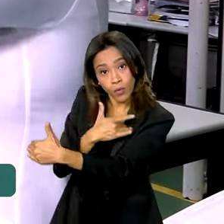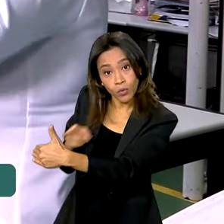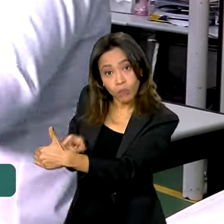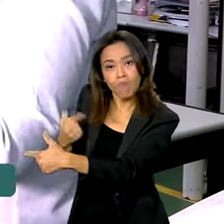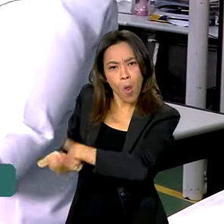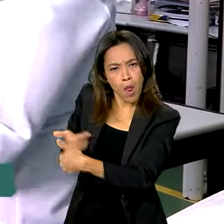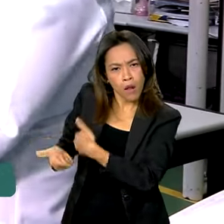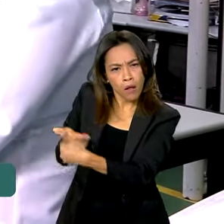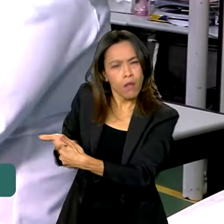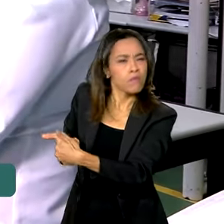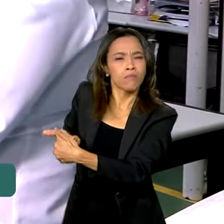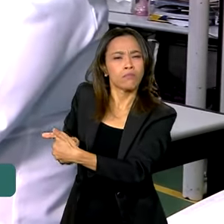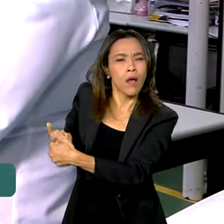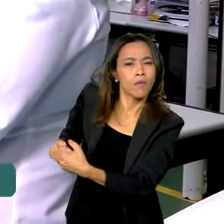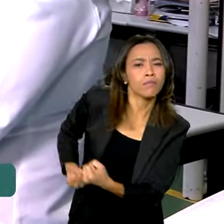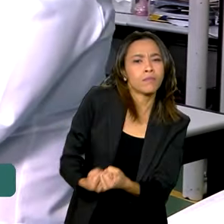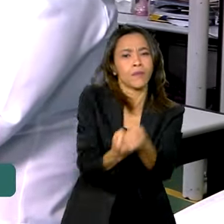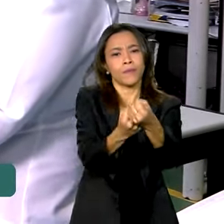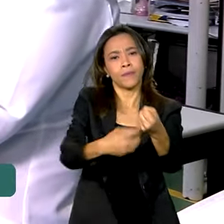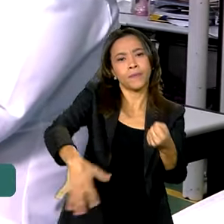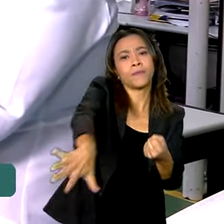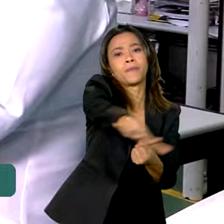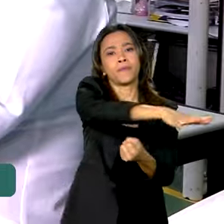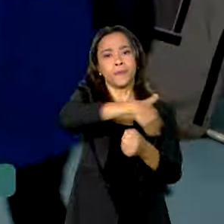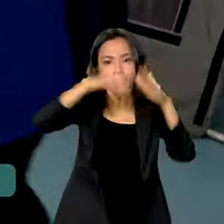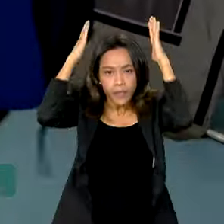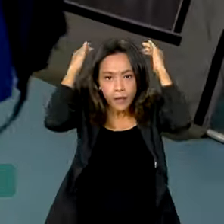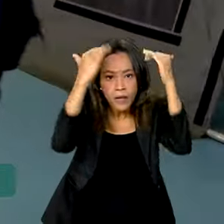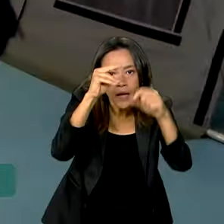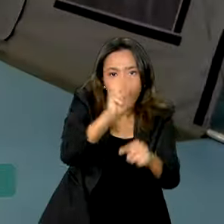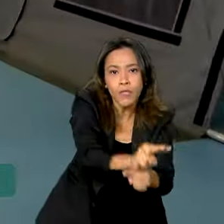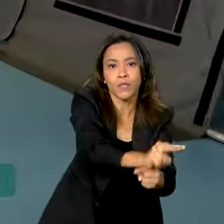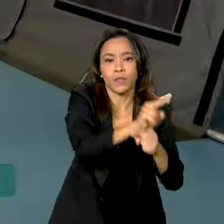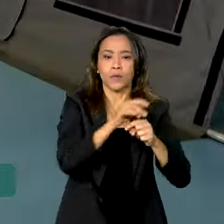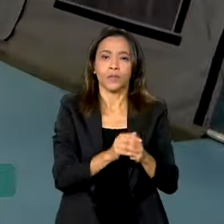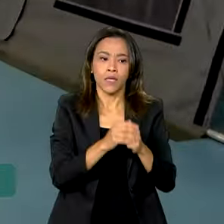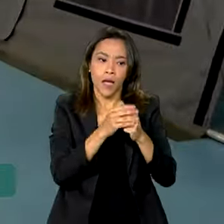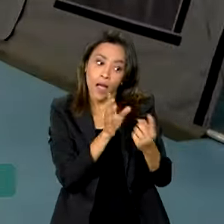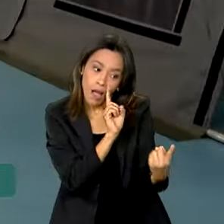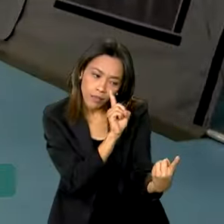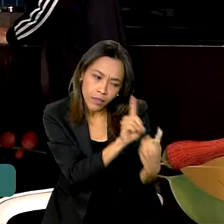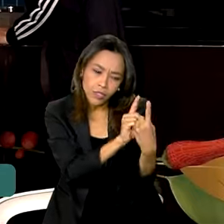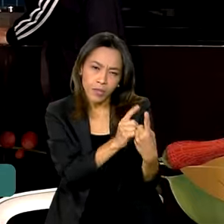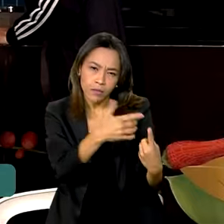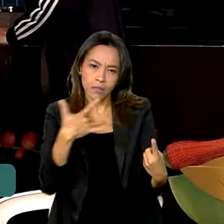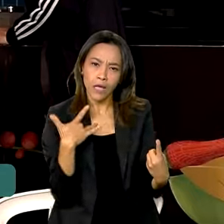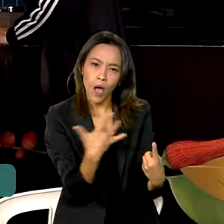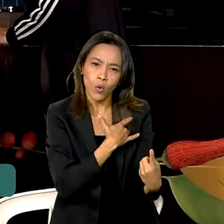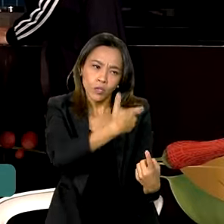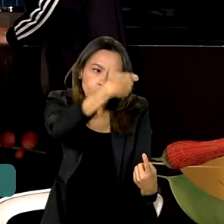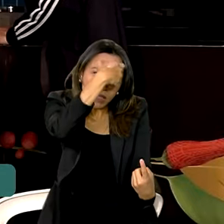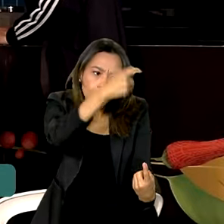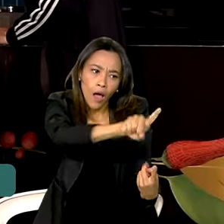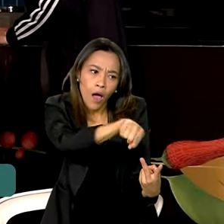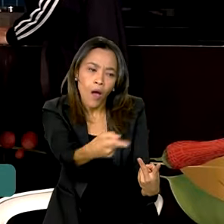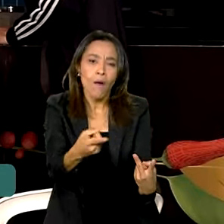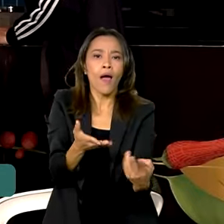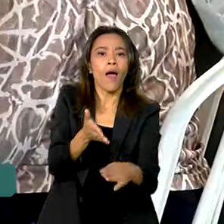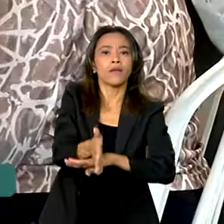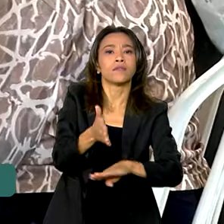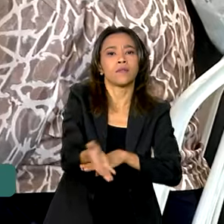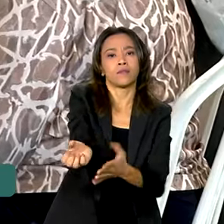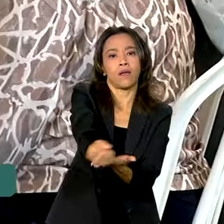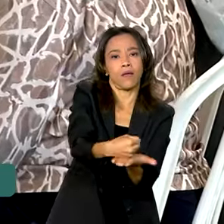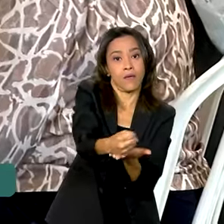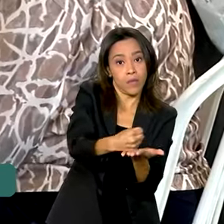atuado com medidas de assistência à população em abrigos, com atendimentos em saúde mental e acesso a medicamentos.